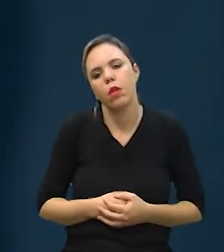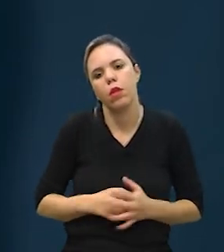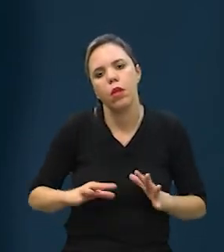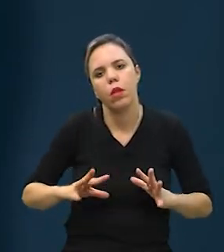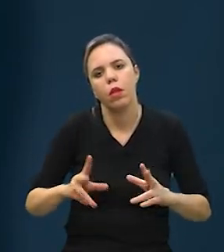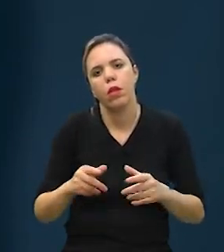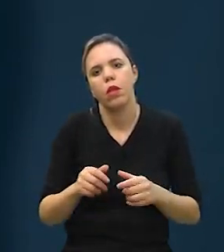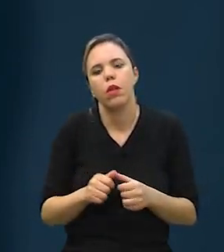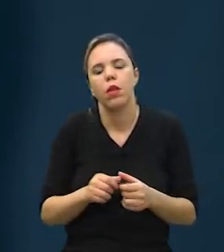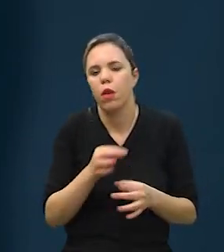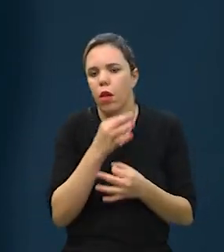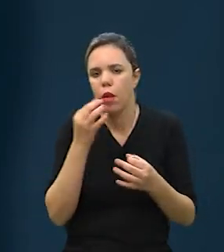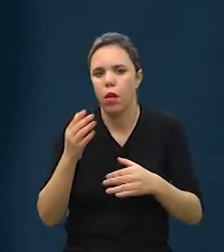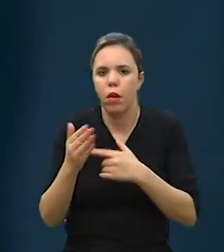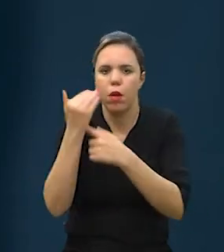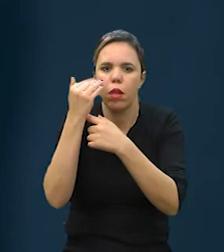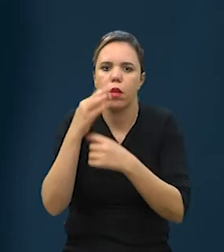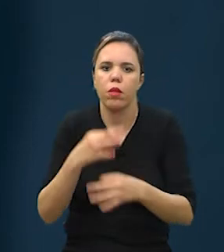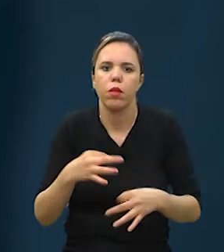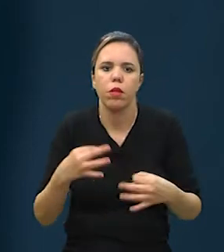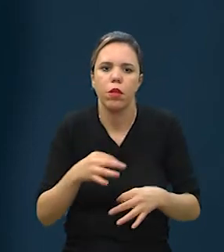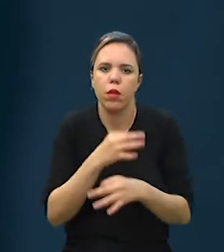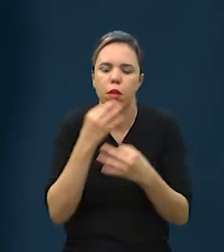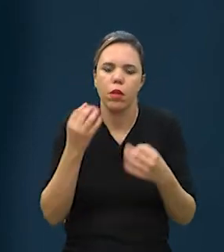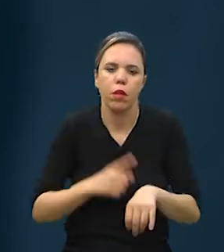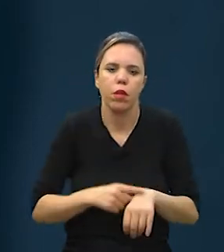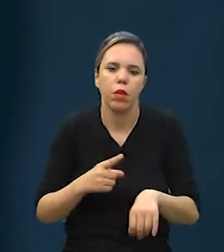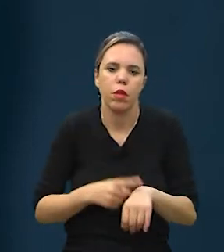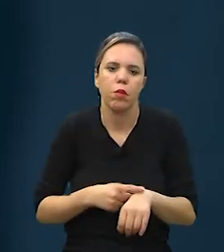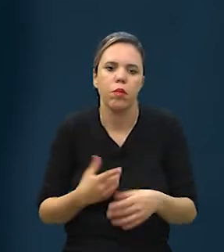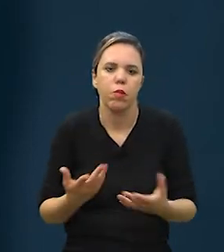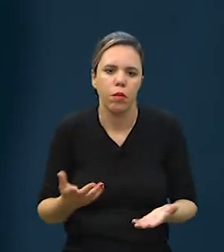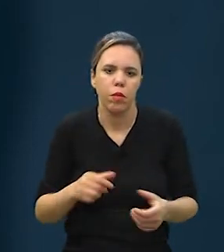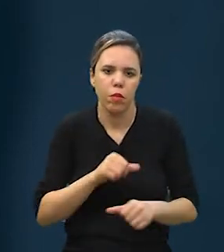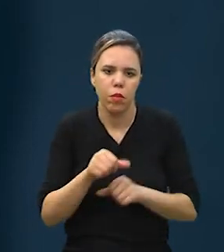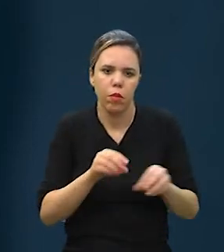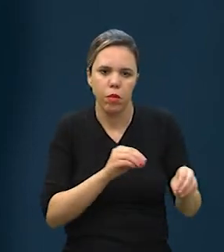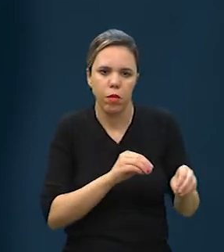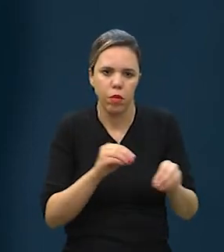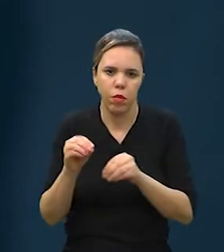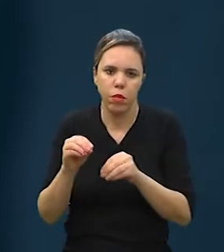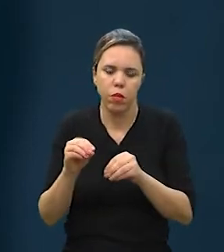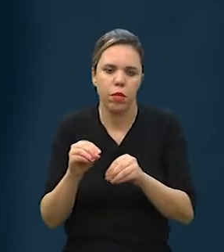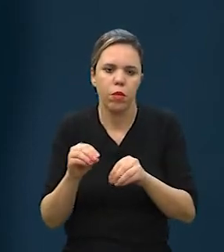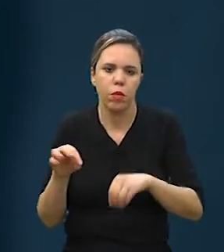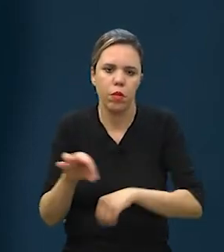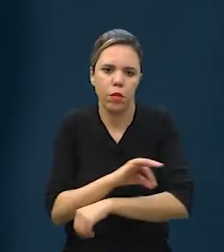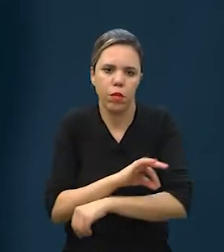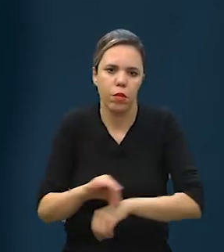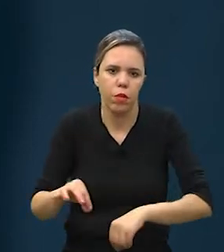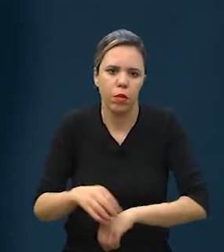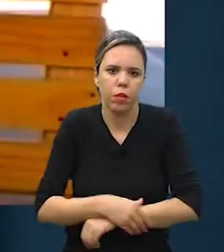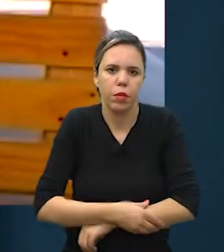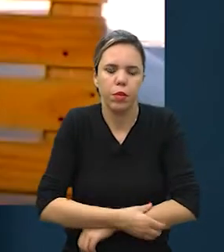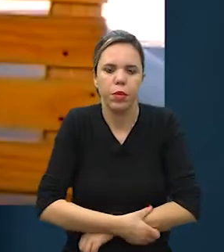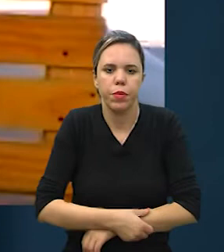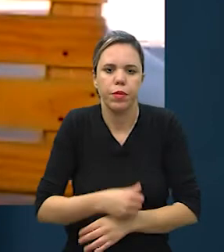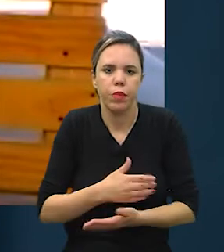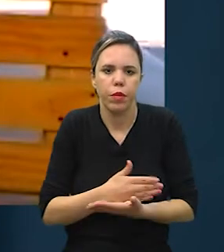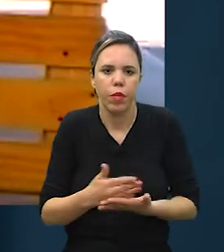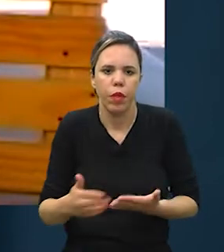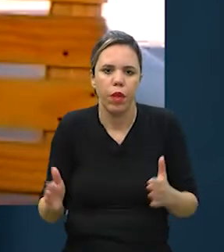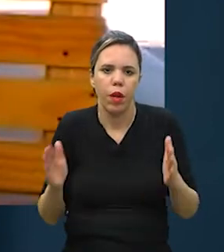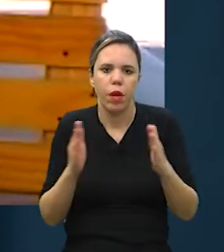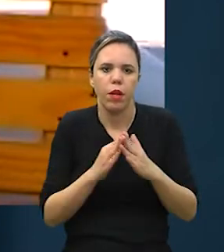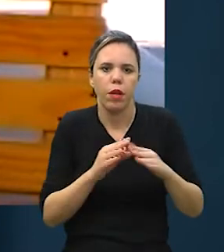tudo de ponta. A gente está num ótimo momento, inclusive, mudando toda a nossa arquitetura. Nós